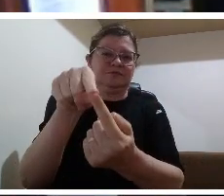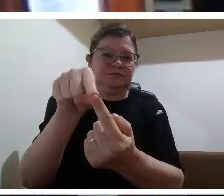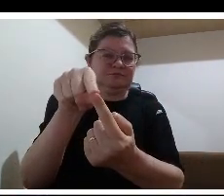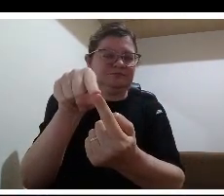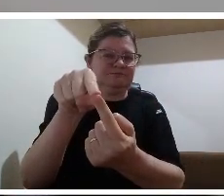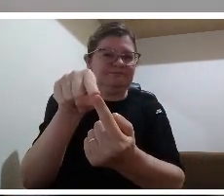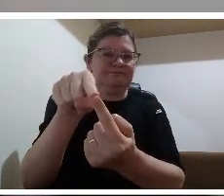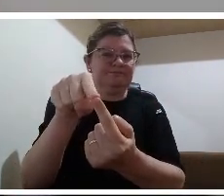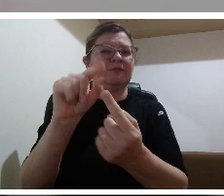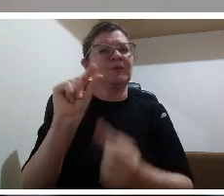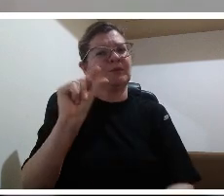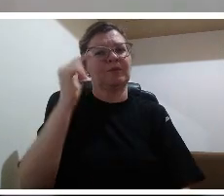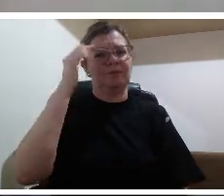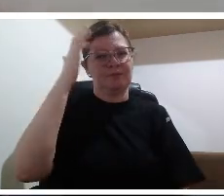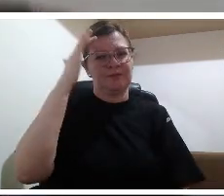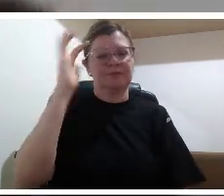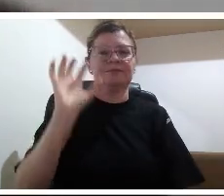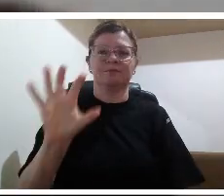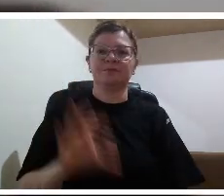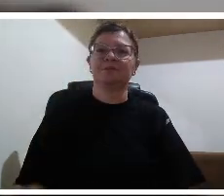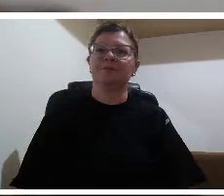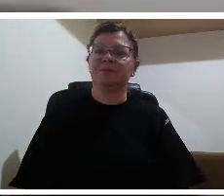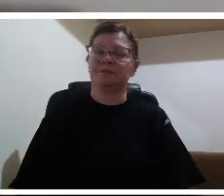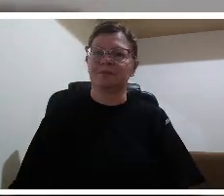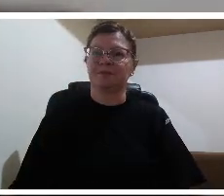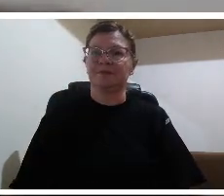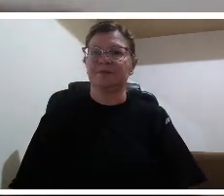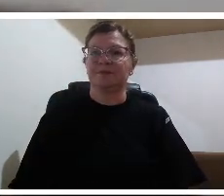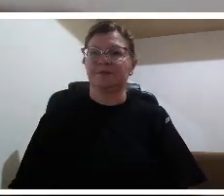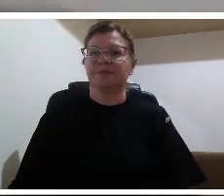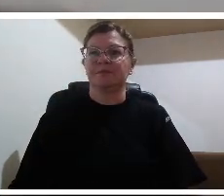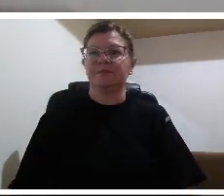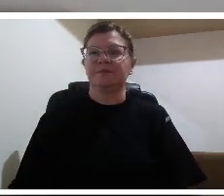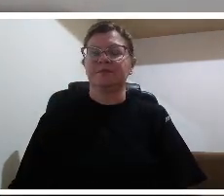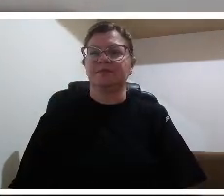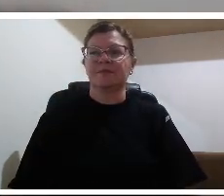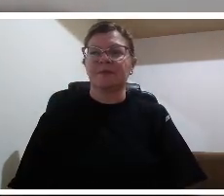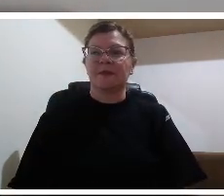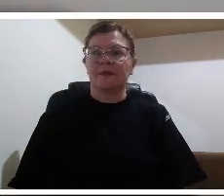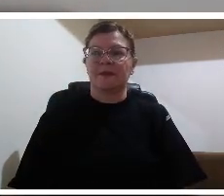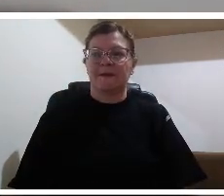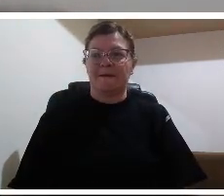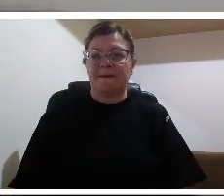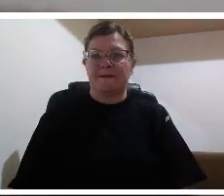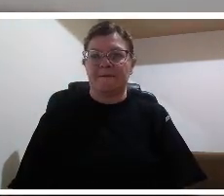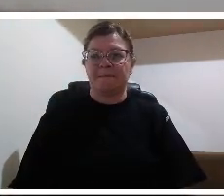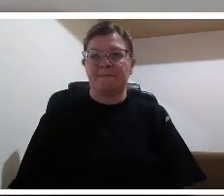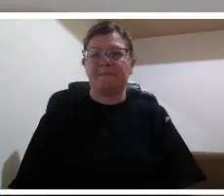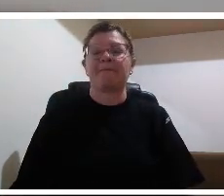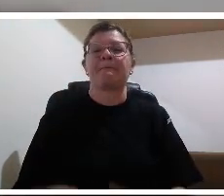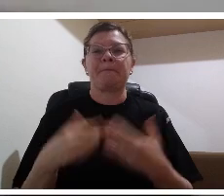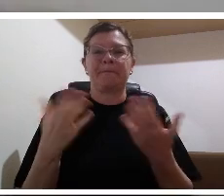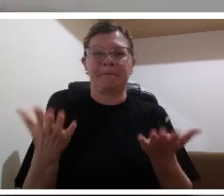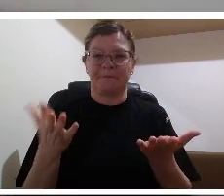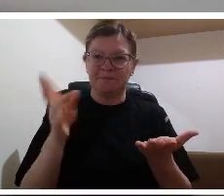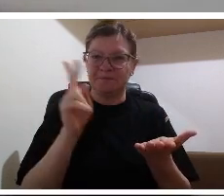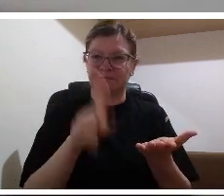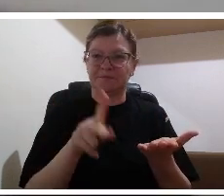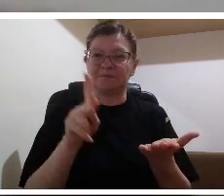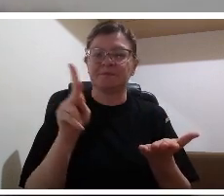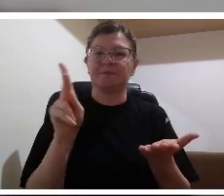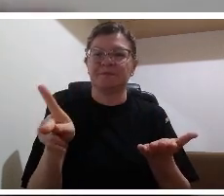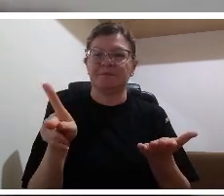então professor então nessa nova nesses questionamentos nessa explanação que o professor